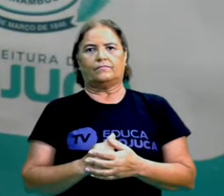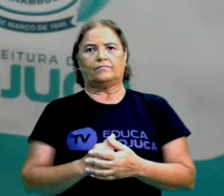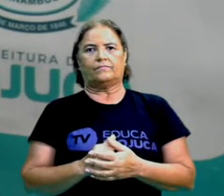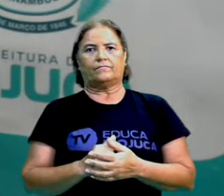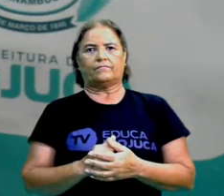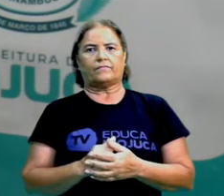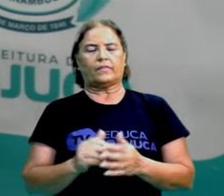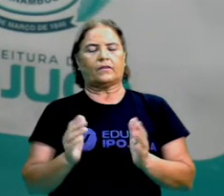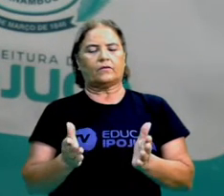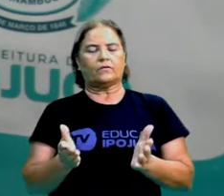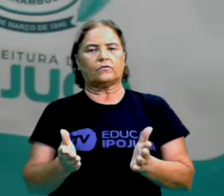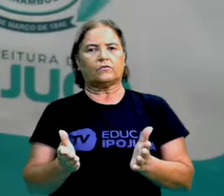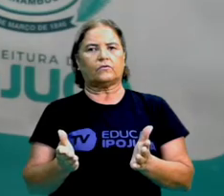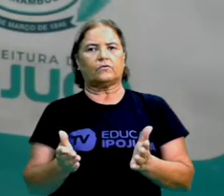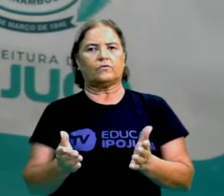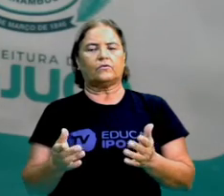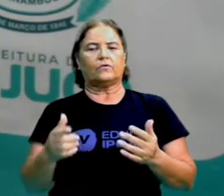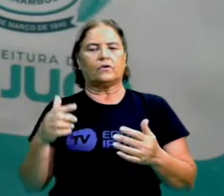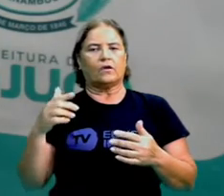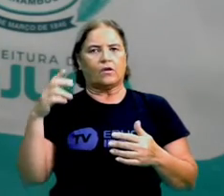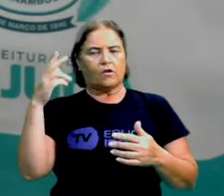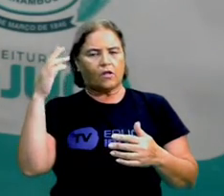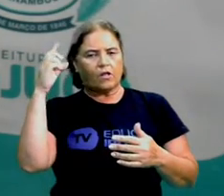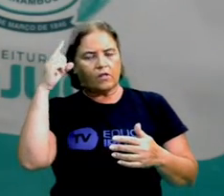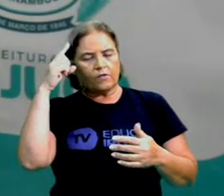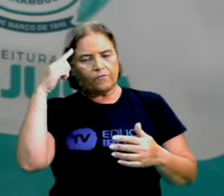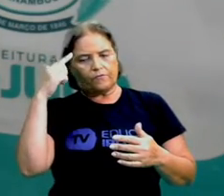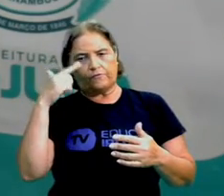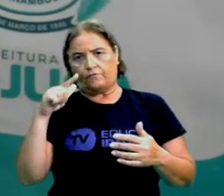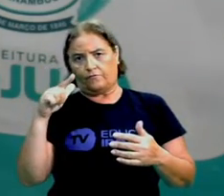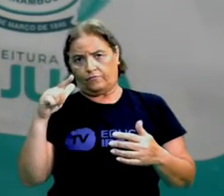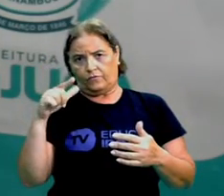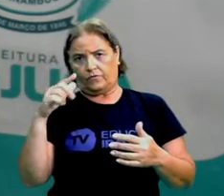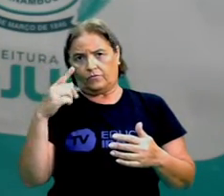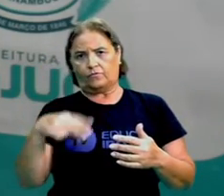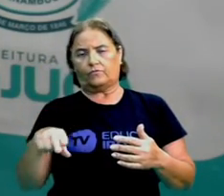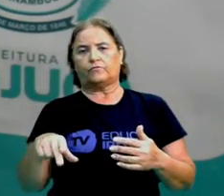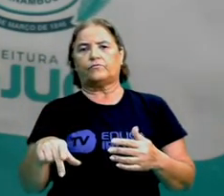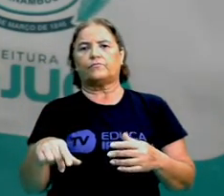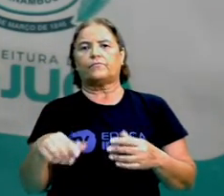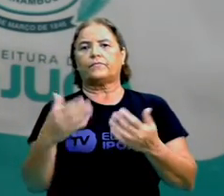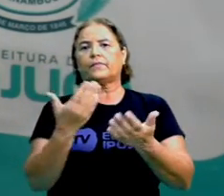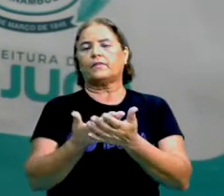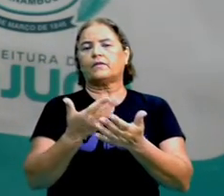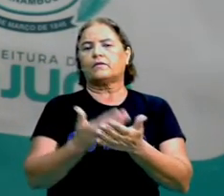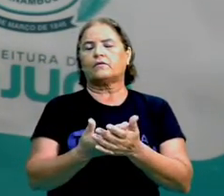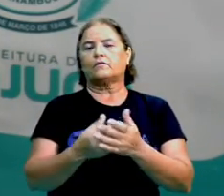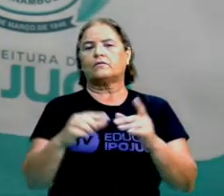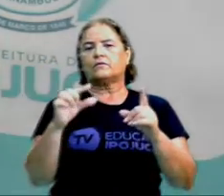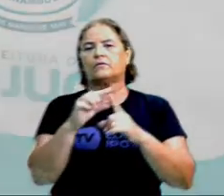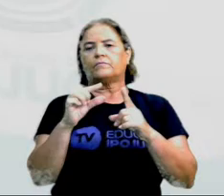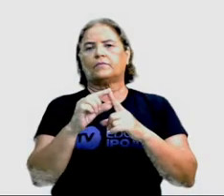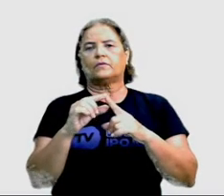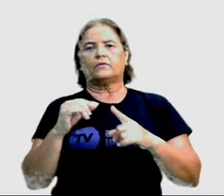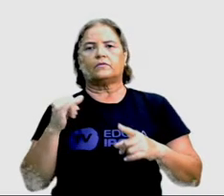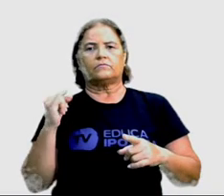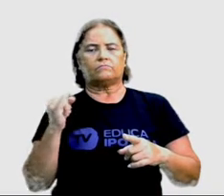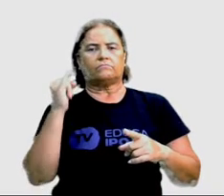Chegou o momento da nossa revisão, revisando a aula, com as nossas palavras-chave, que são